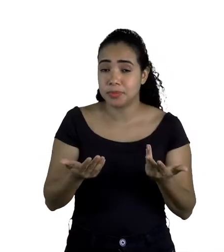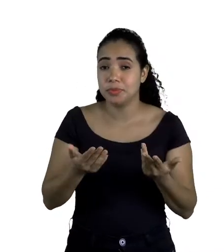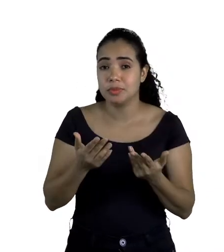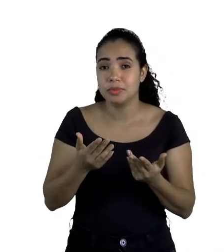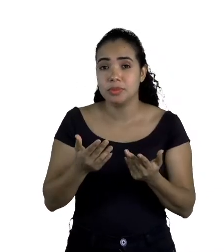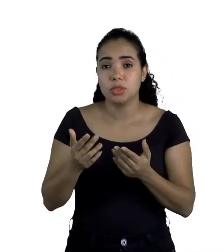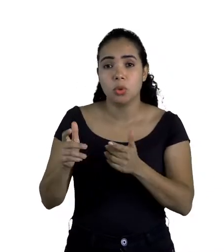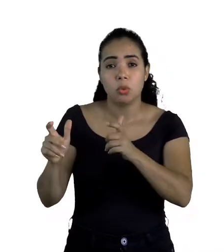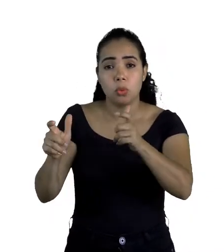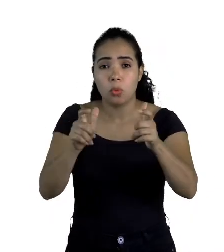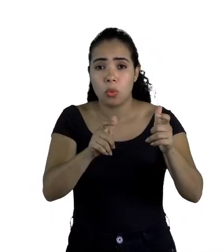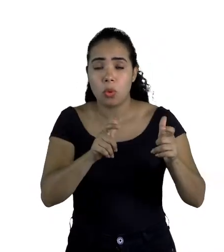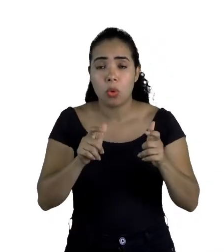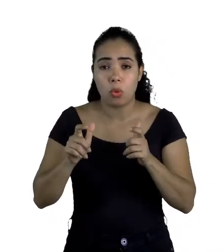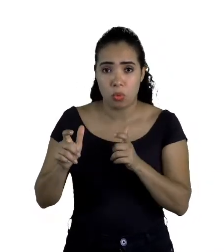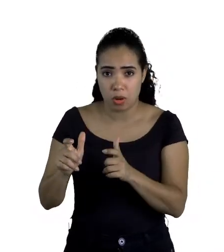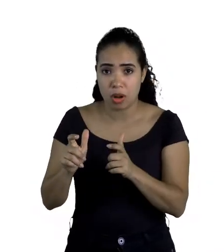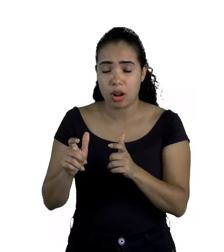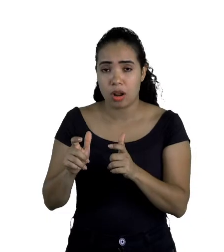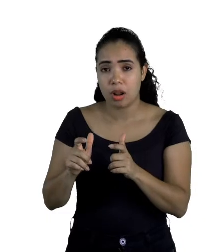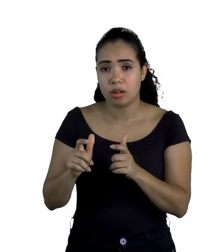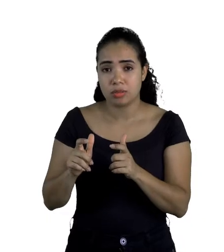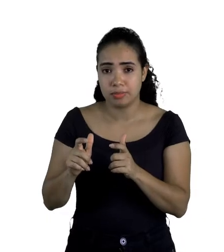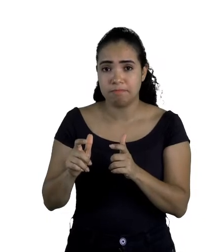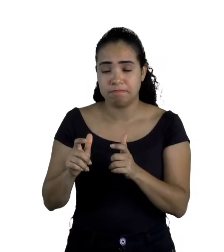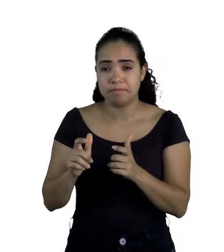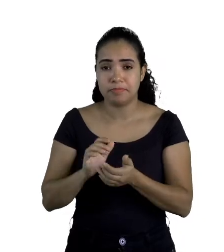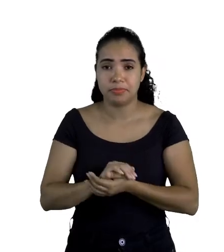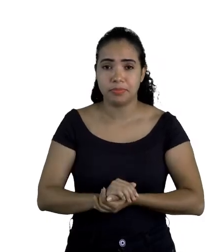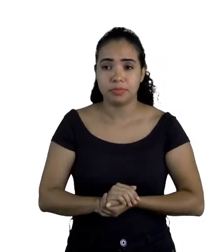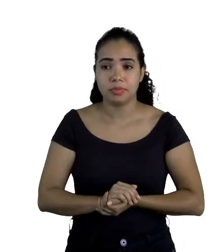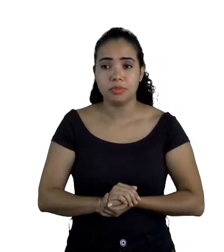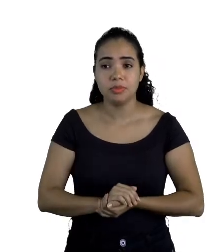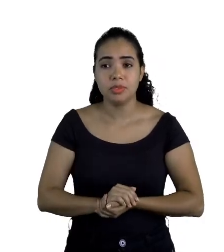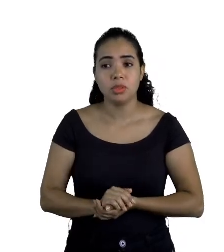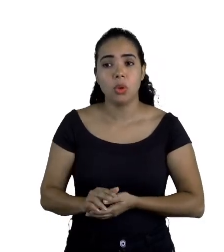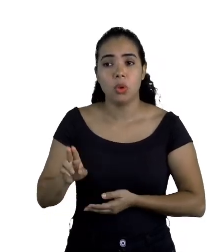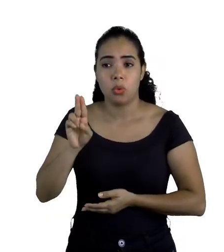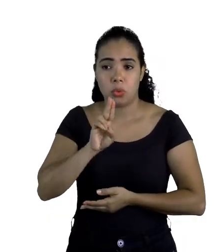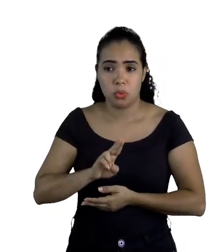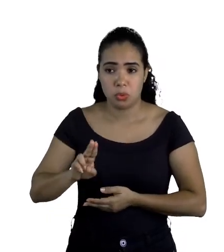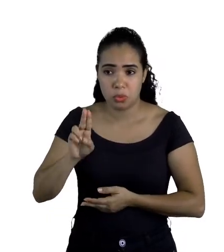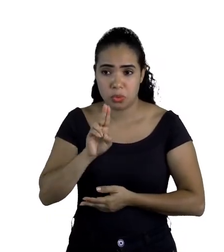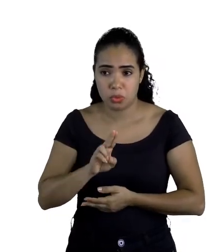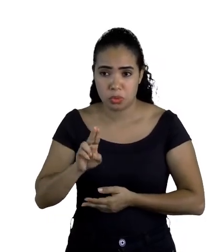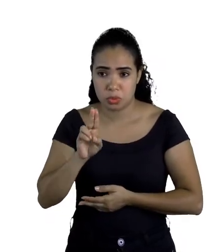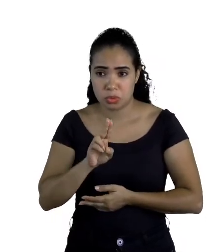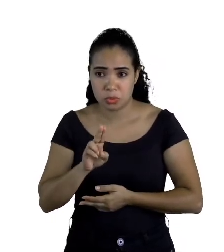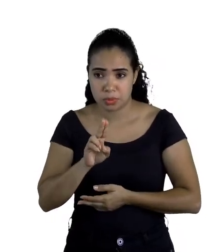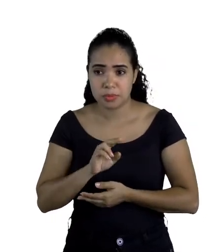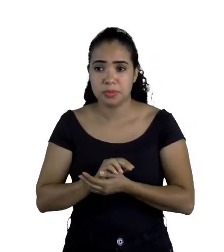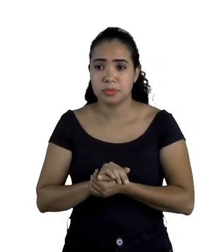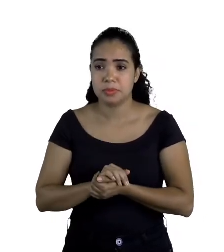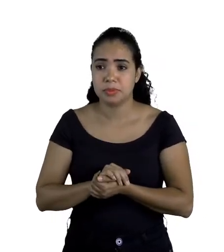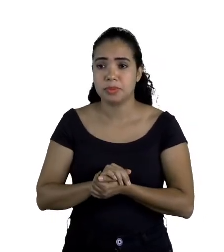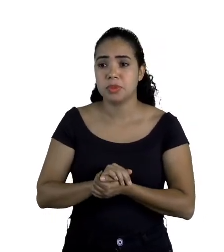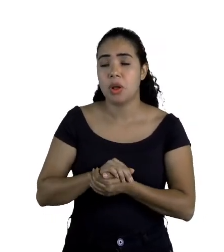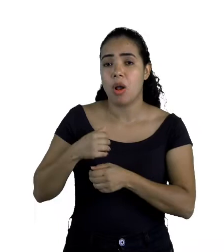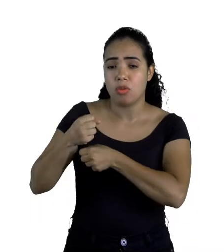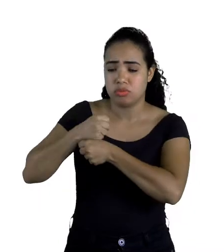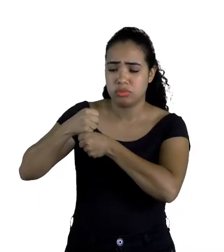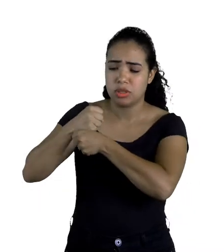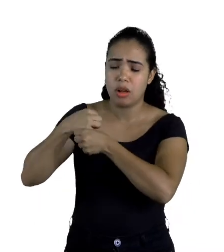qualquer que fosse o lugar que ele estivesse. Os anos passaram. Sua mãe já estava bem